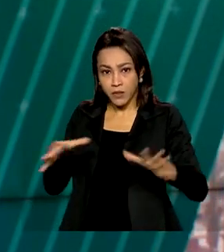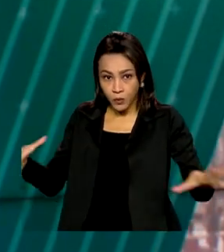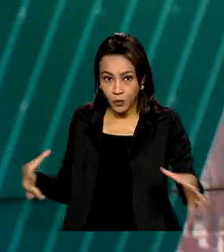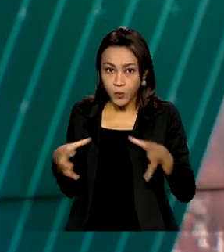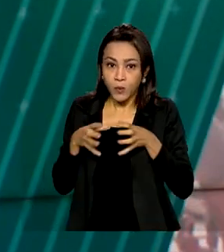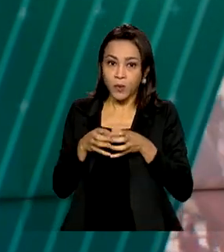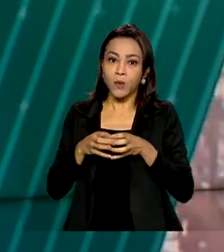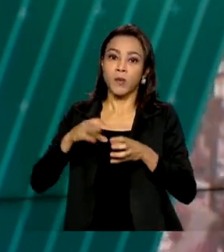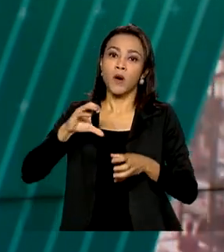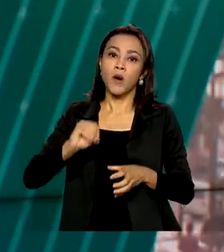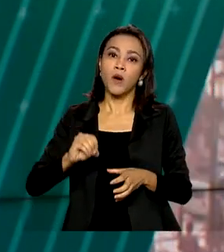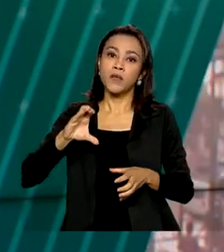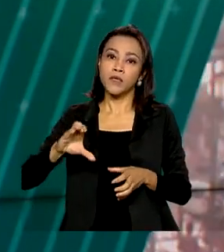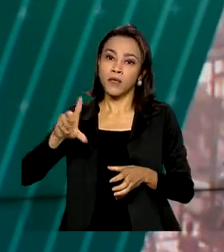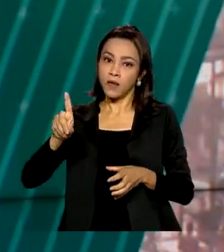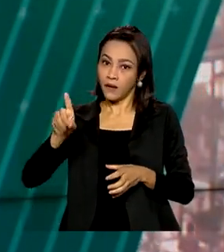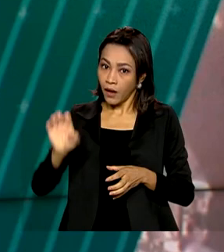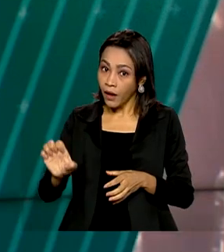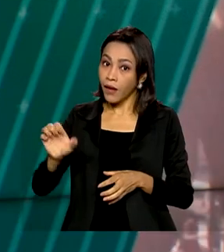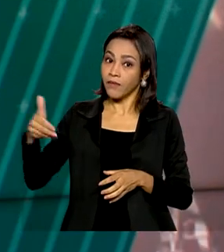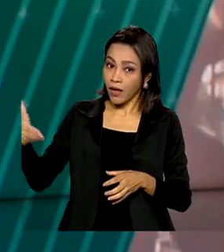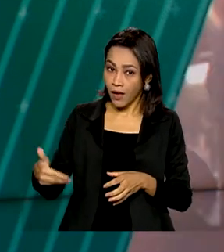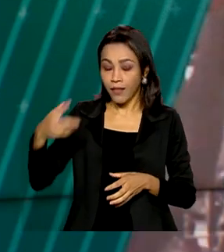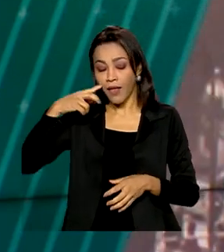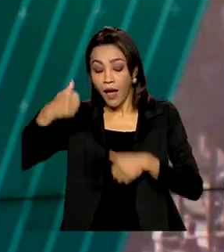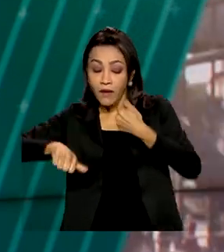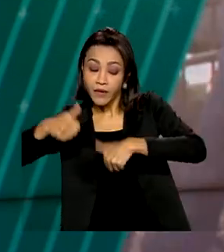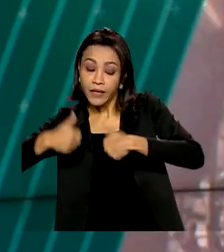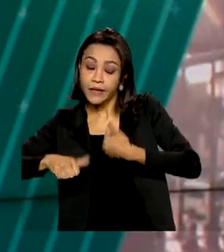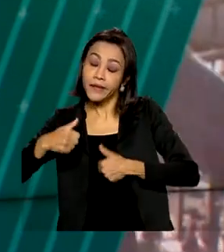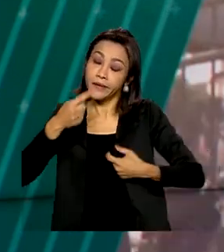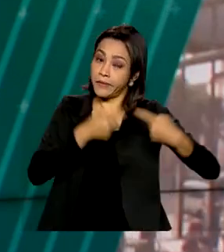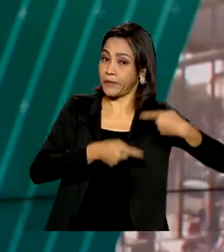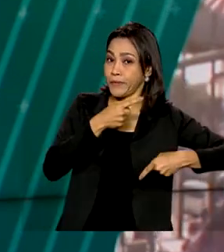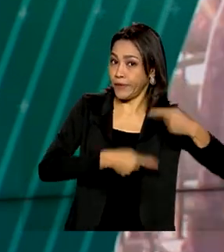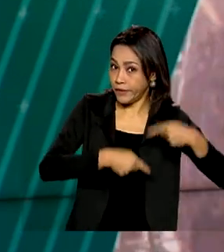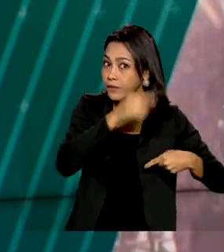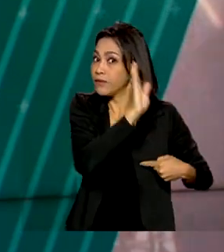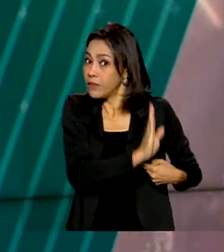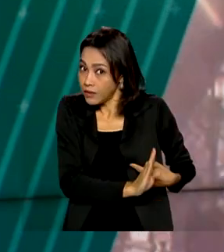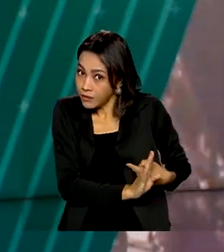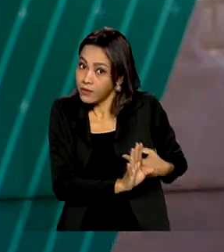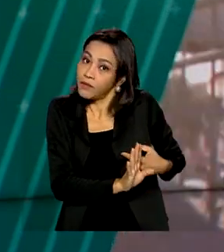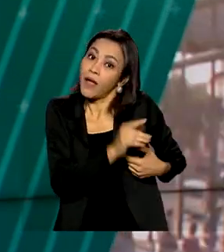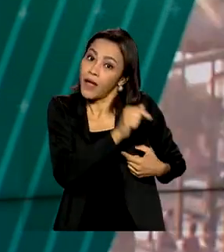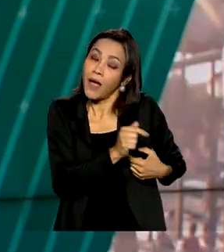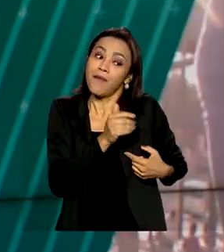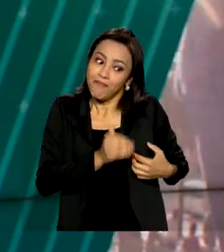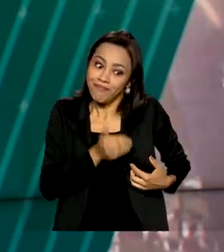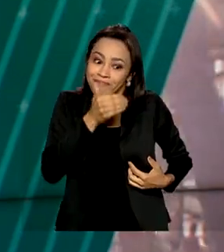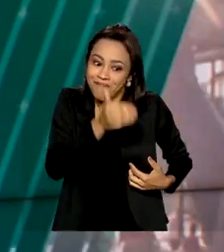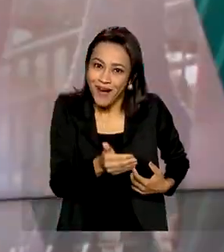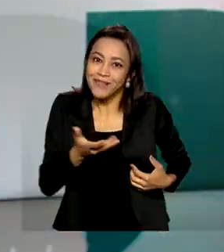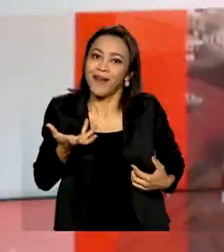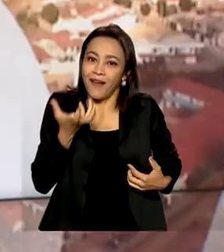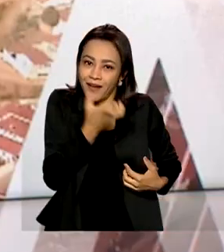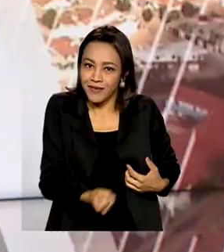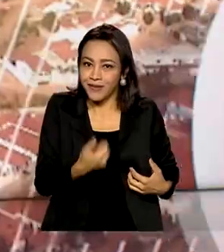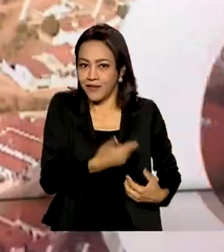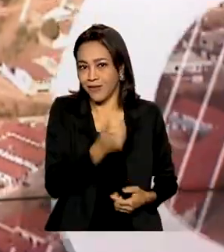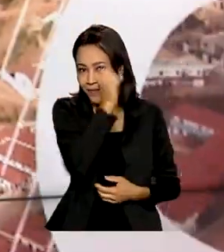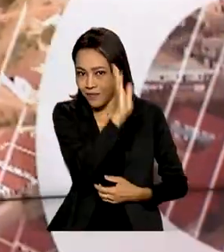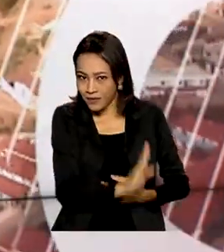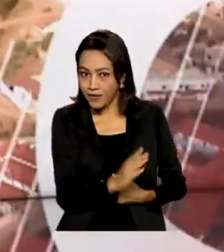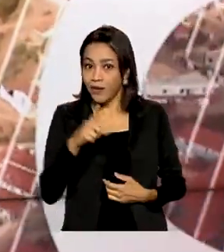Desenvolvimento Econômico. A OCDE está avaliando as políticas públicas brasileiras como mais um passo da adesão. A organização